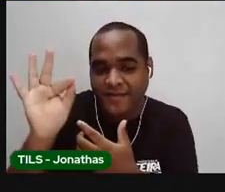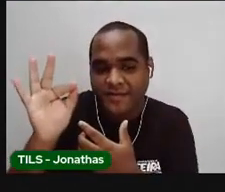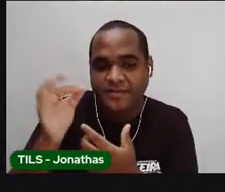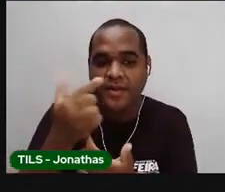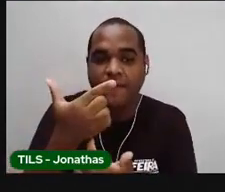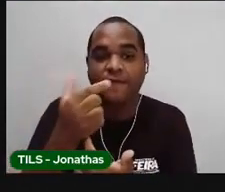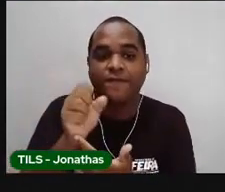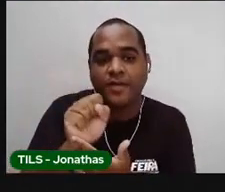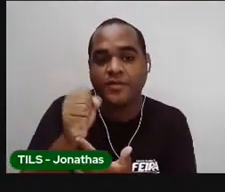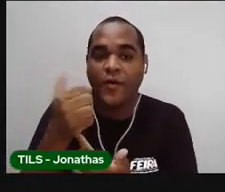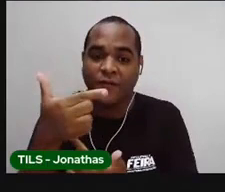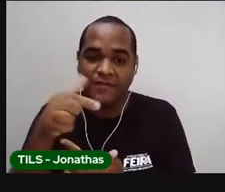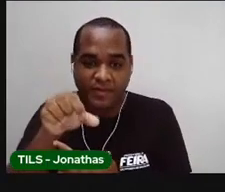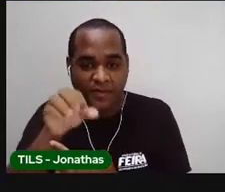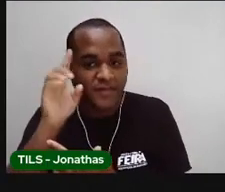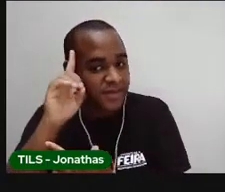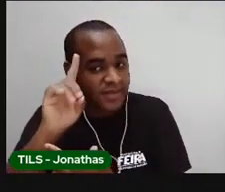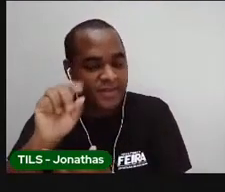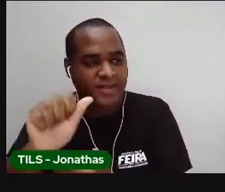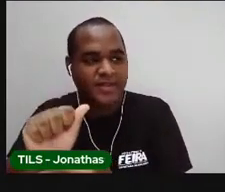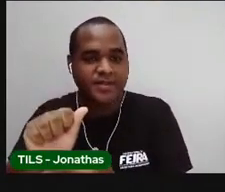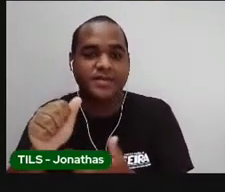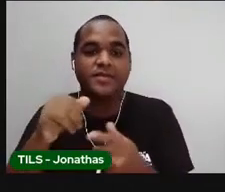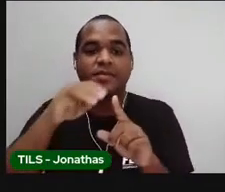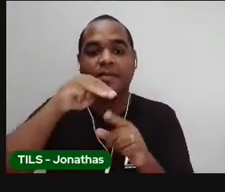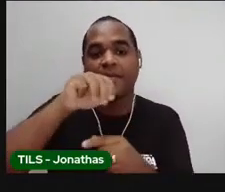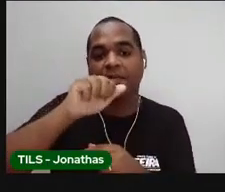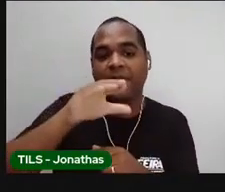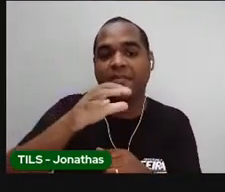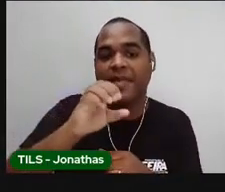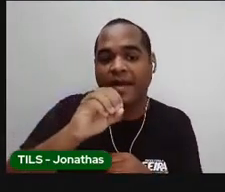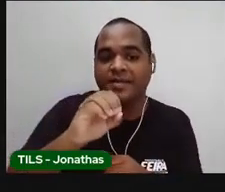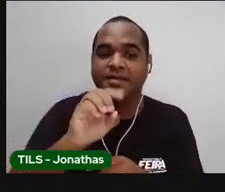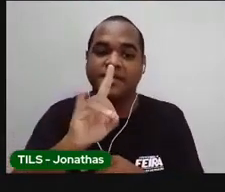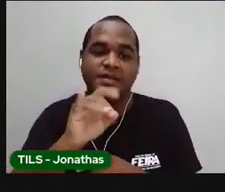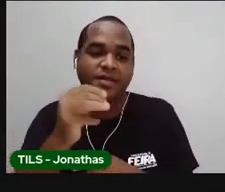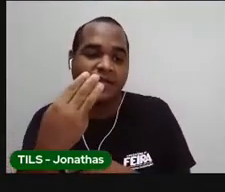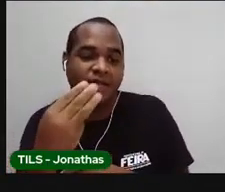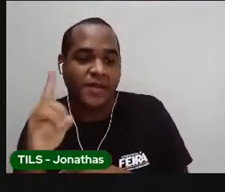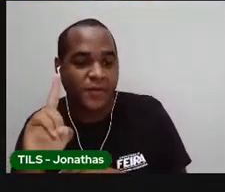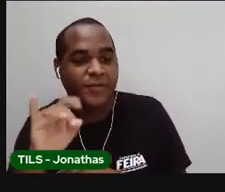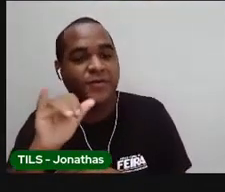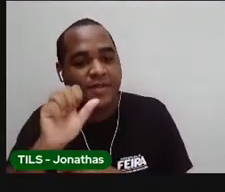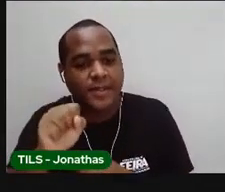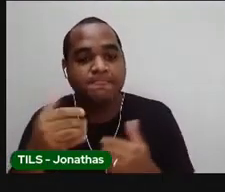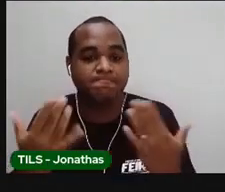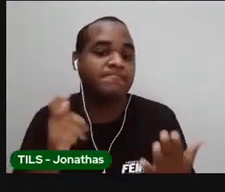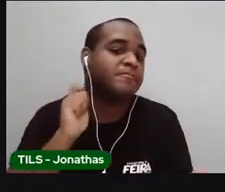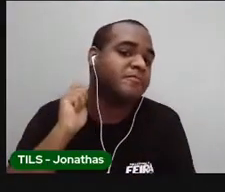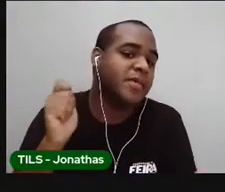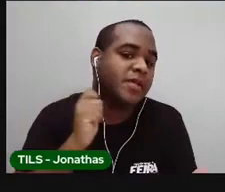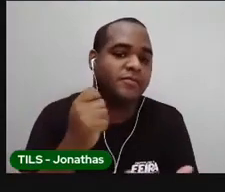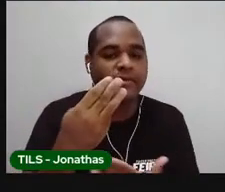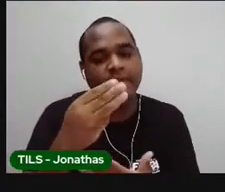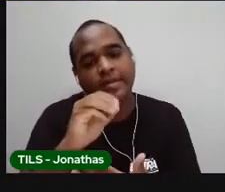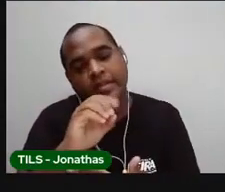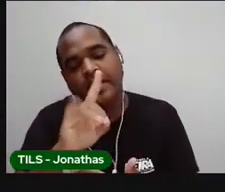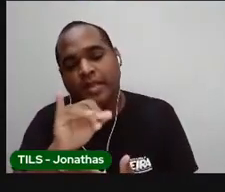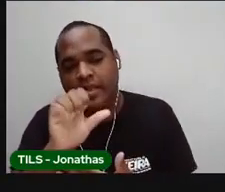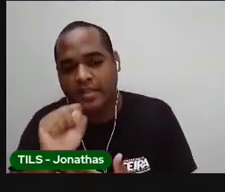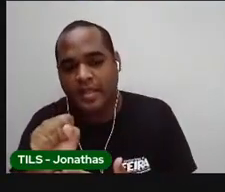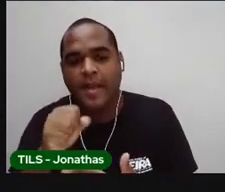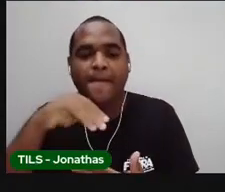28 ou 29 dias. Março, 31 dias. Abril, 30 dias.